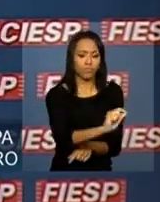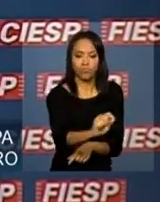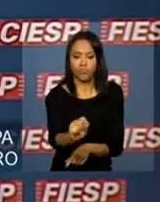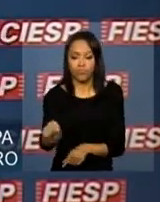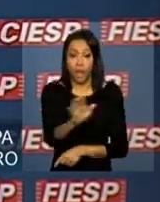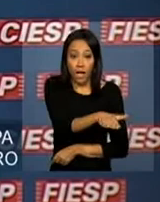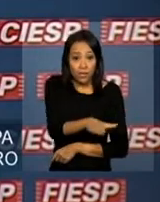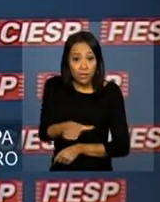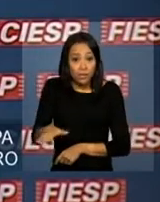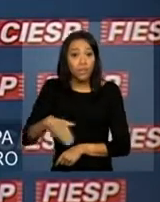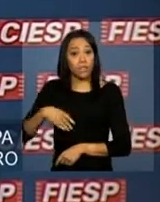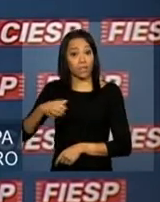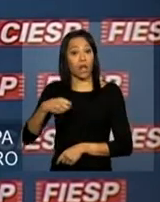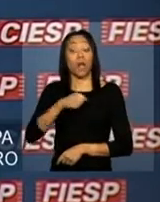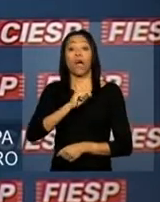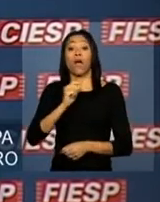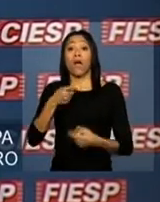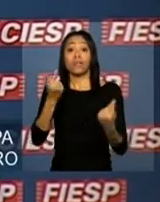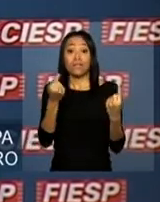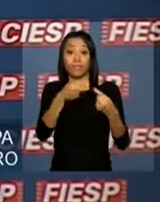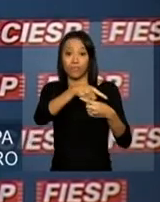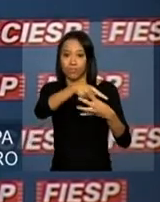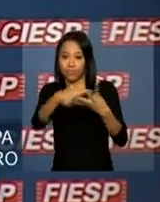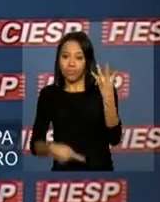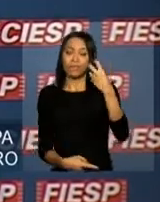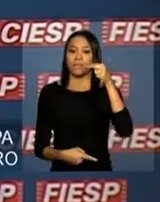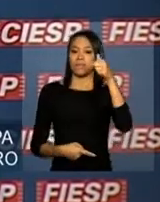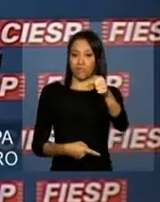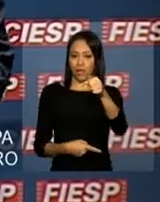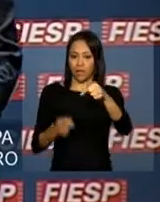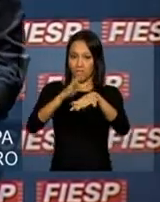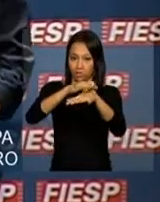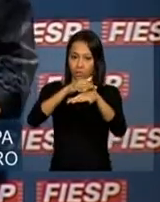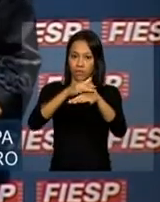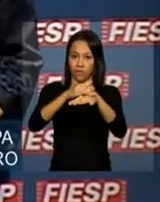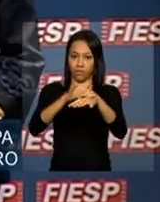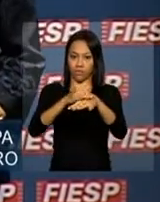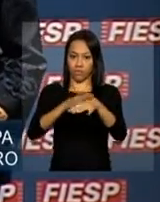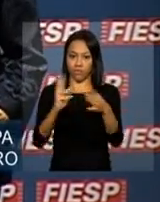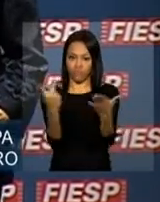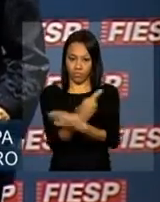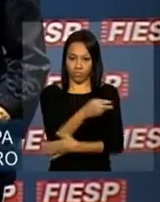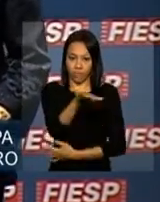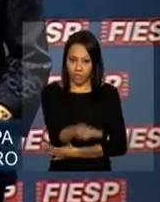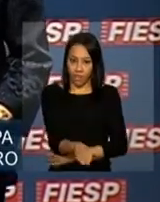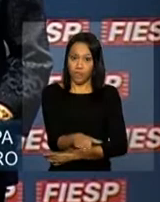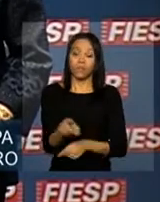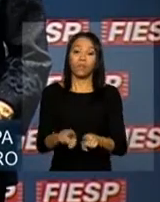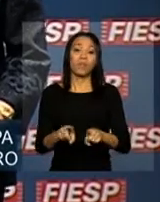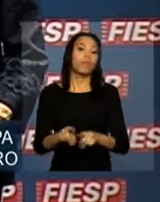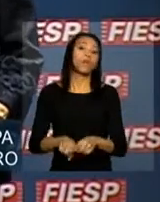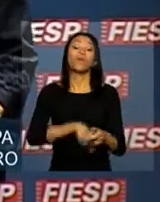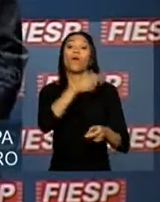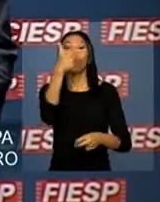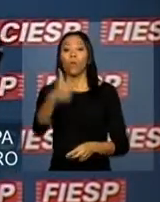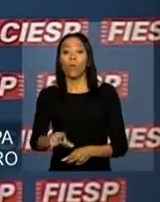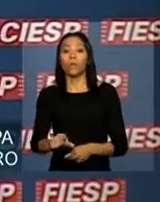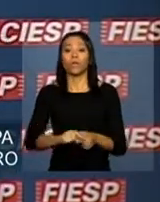contra sete doenças infantis. A aliança entre a Renault e a Nissan